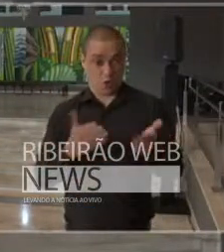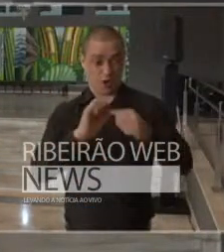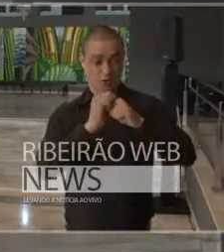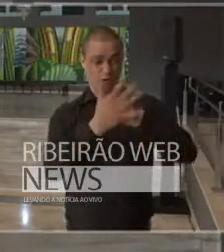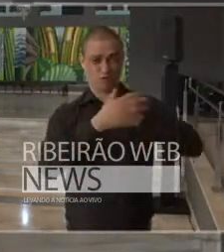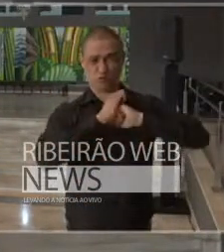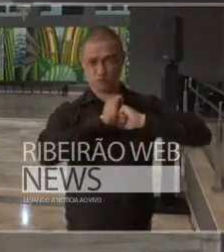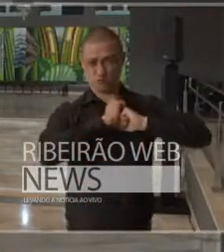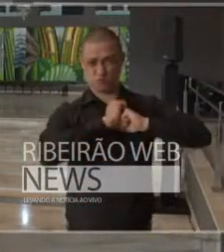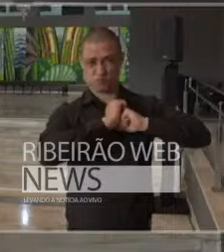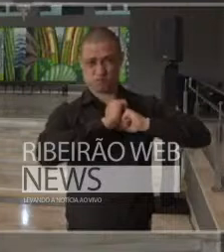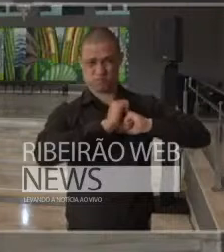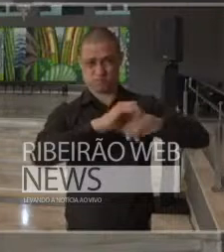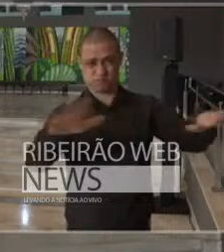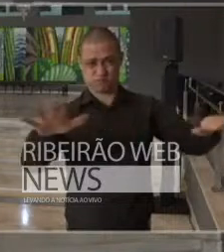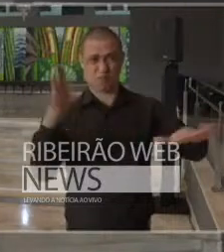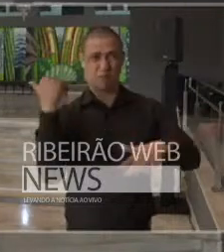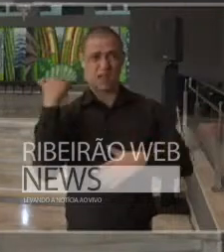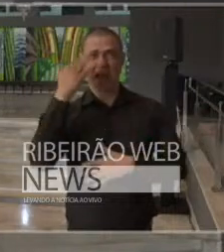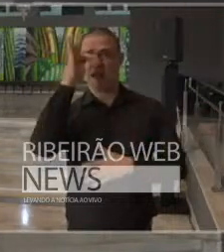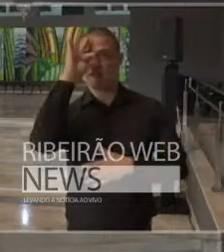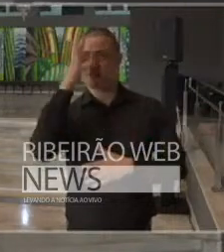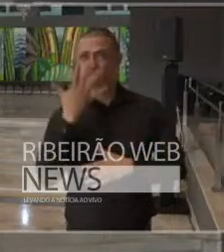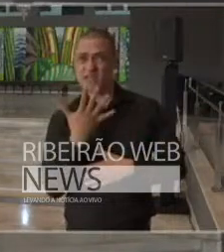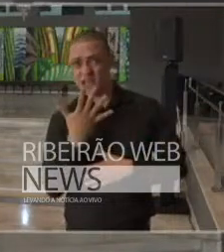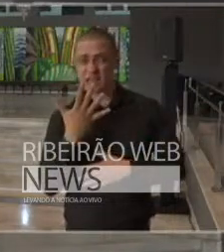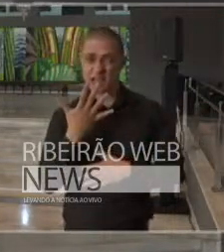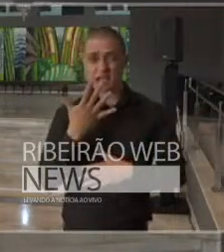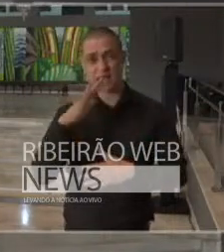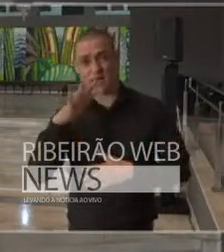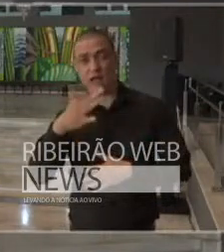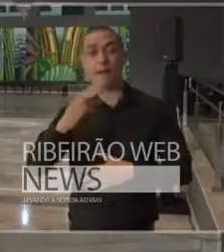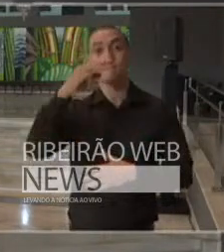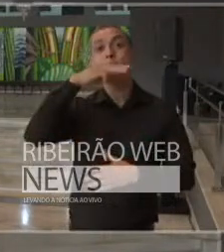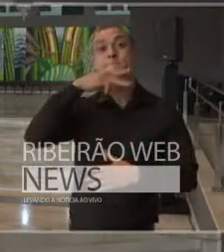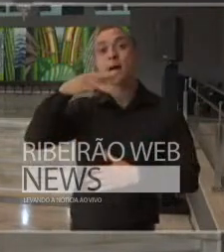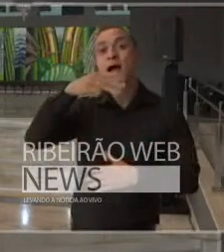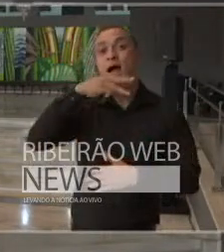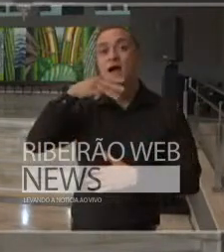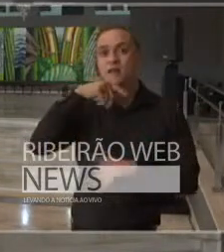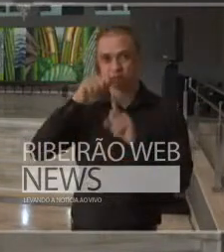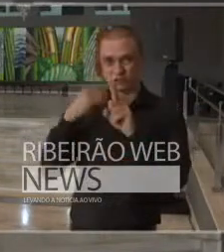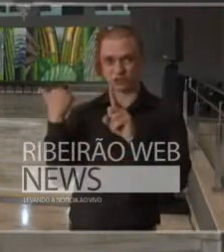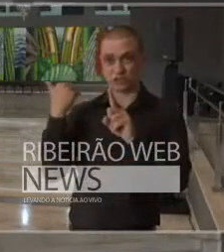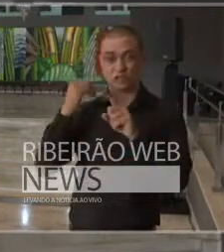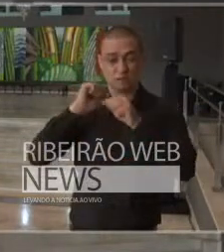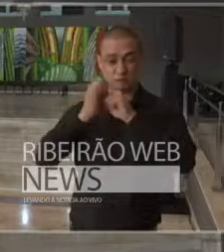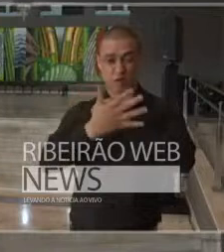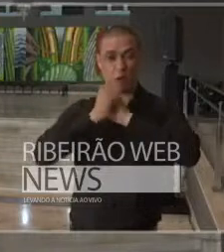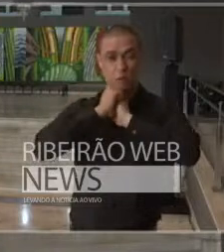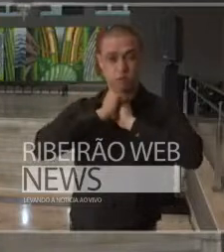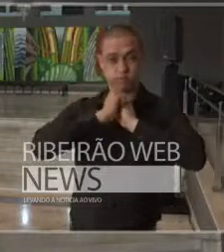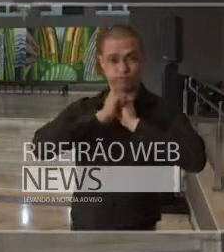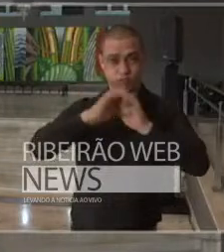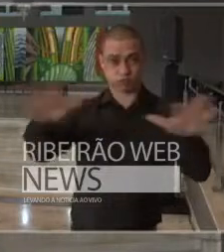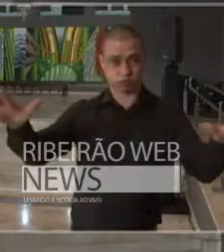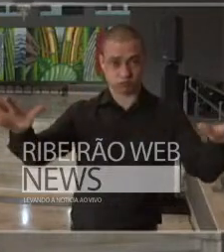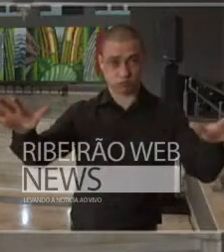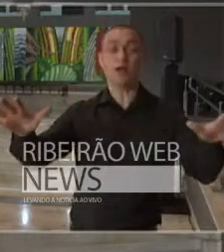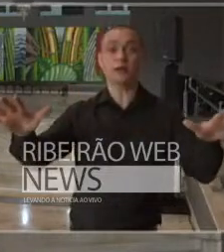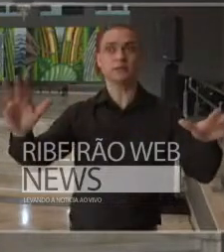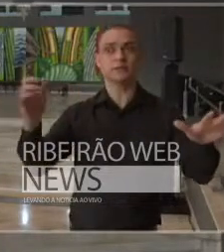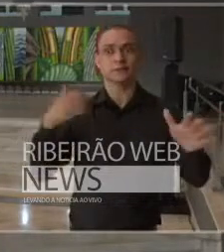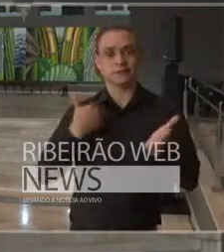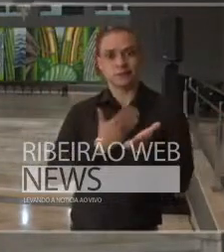se iniciou lá para fevereiro e depois em março começamos uma série de